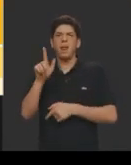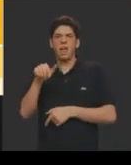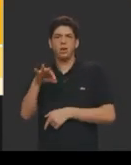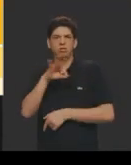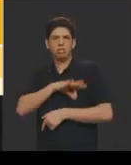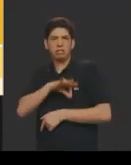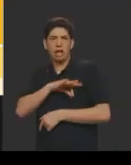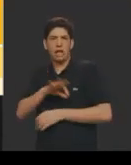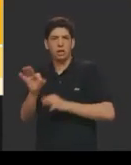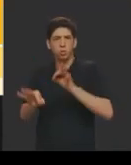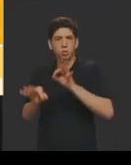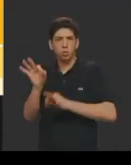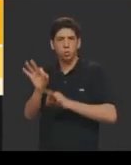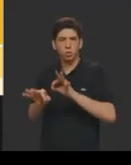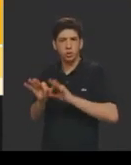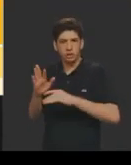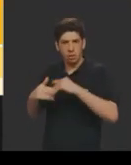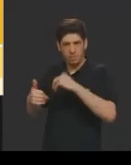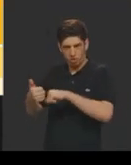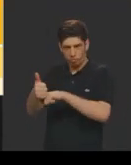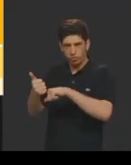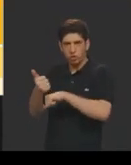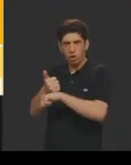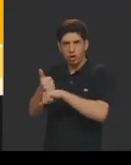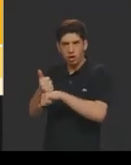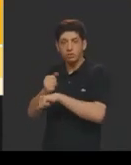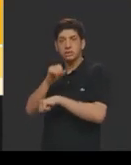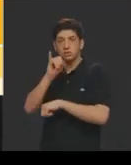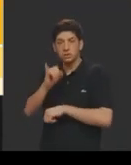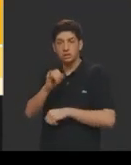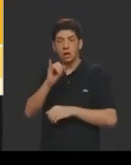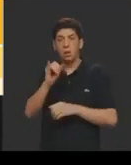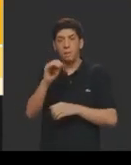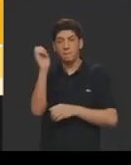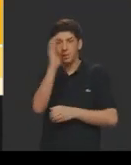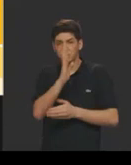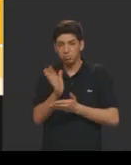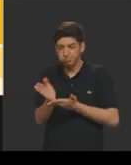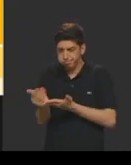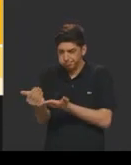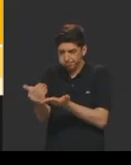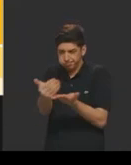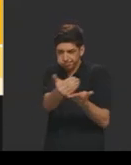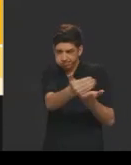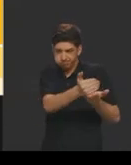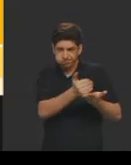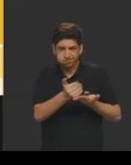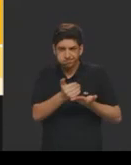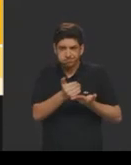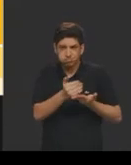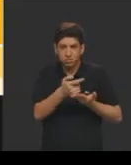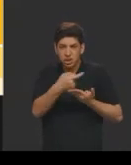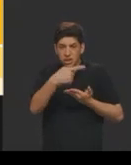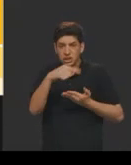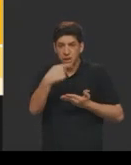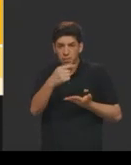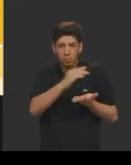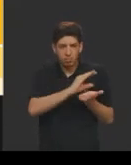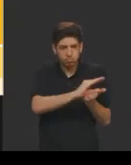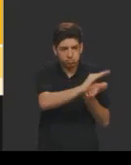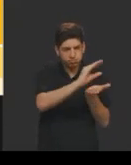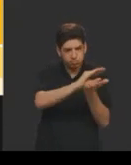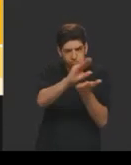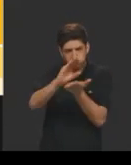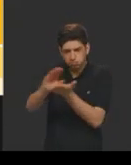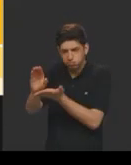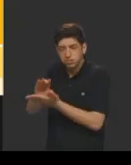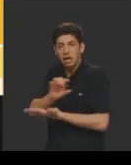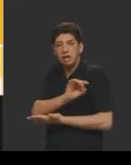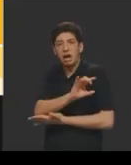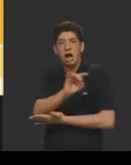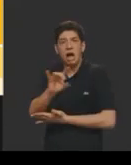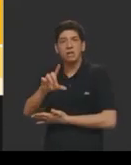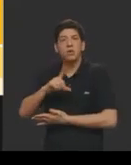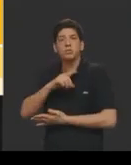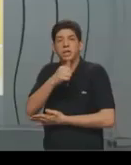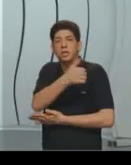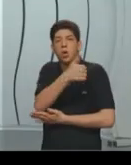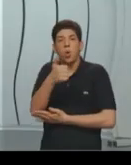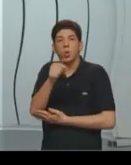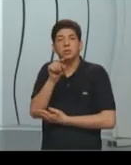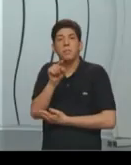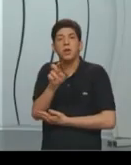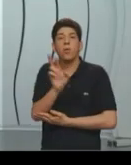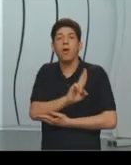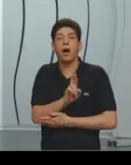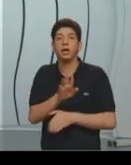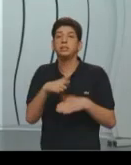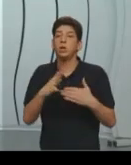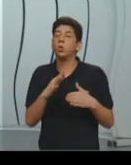e se você pegar tudo que o Brasil produzir, dividir a população, seria, cada pessoa ia ficar com 11 mil reais, então a gente tem riqueza, mas essa riqueza é muito mal distribuída,